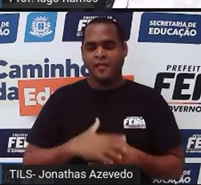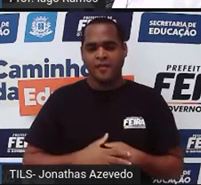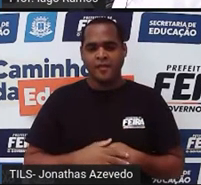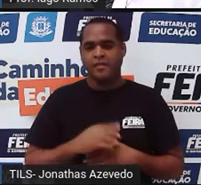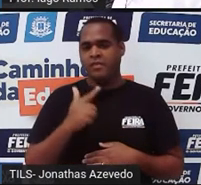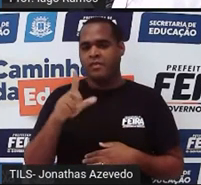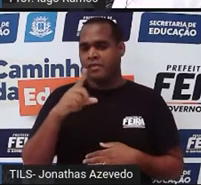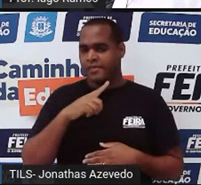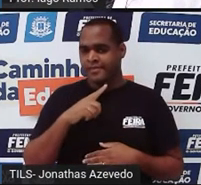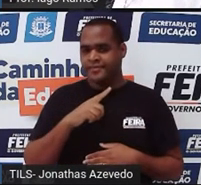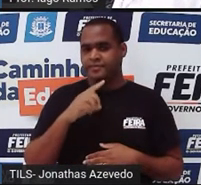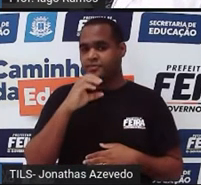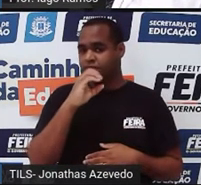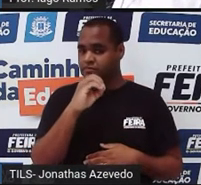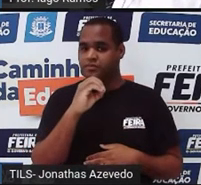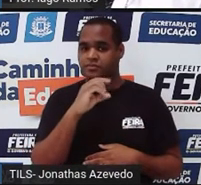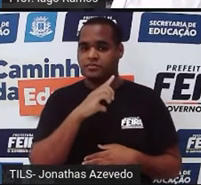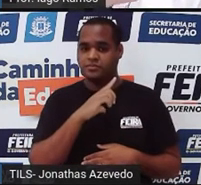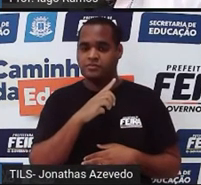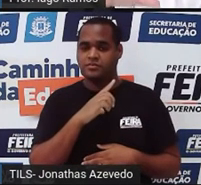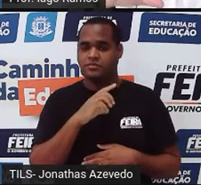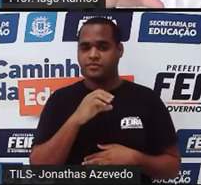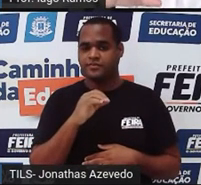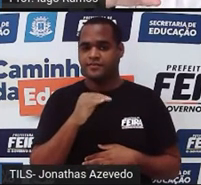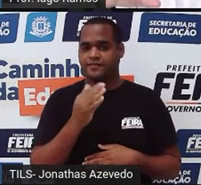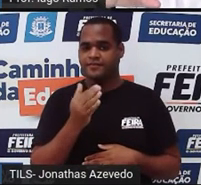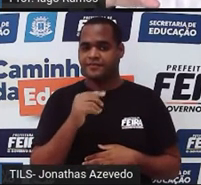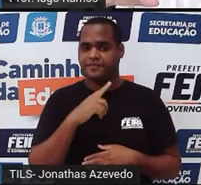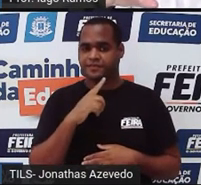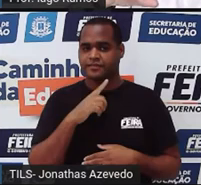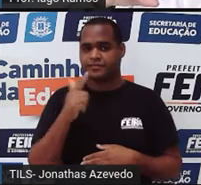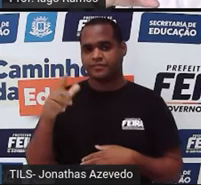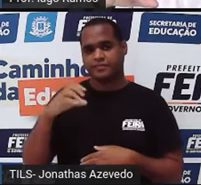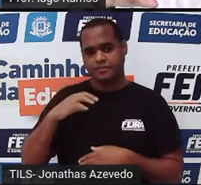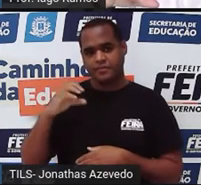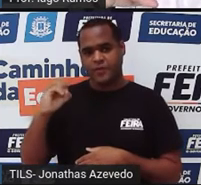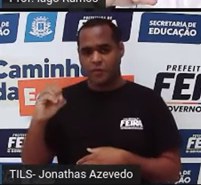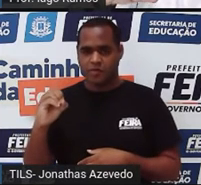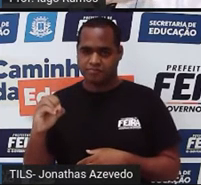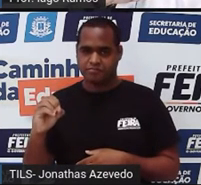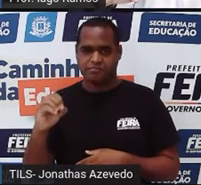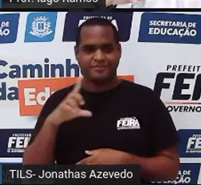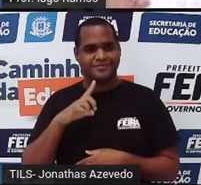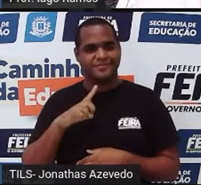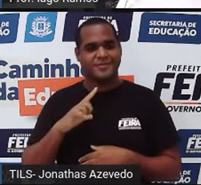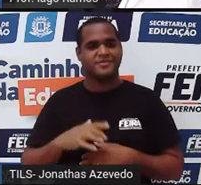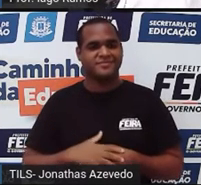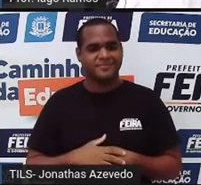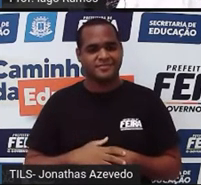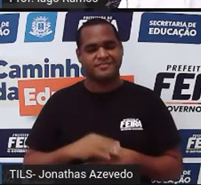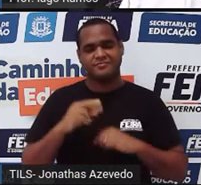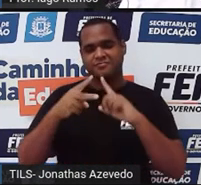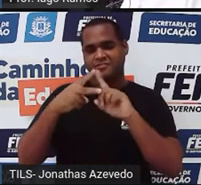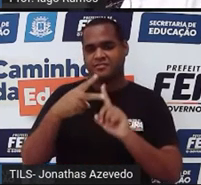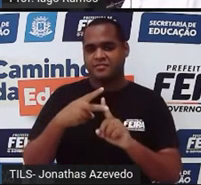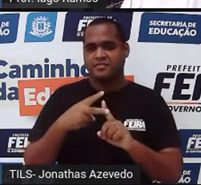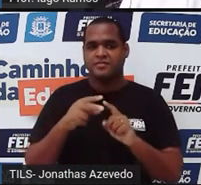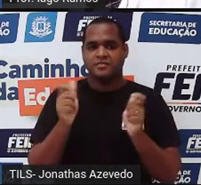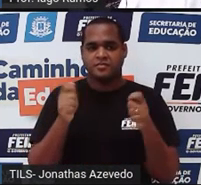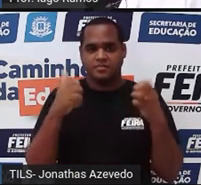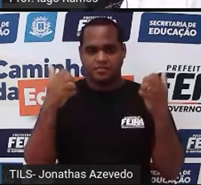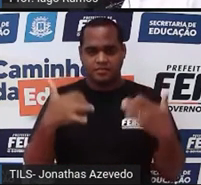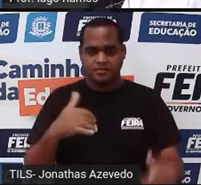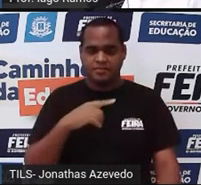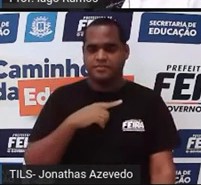posicionando a bolinha aqui em cima, o círculo, ou posicionando a bolinha aqui embaixo. Duas formas. E ali eu estou tentando